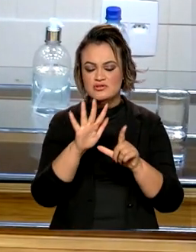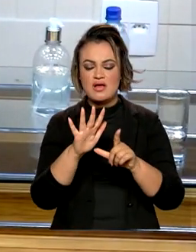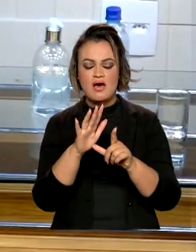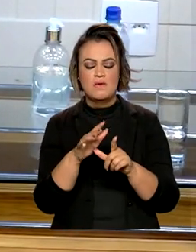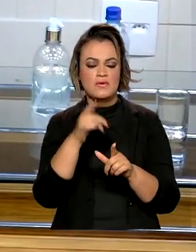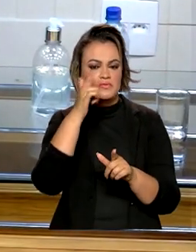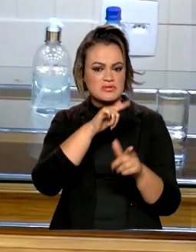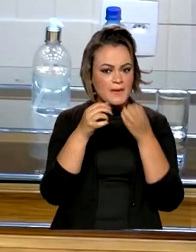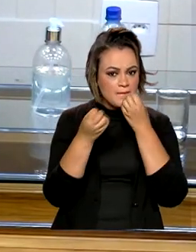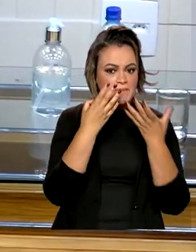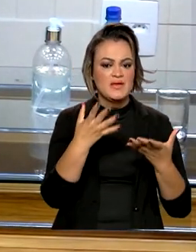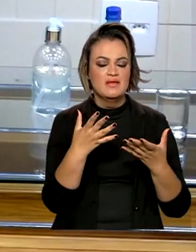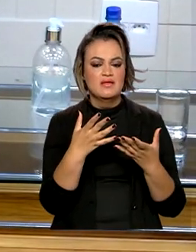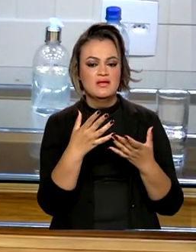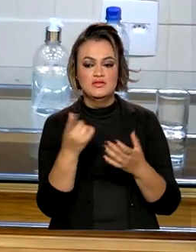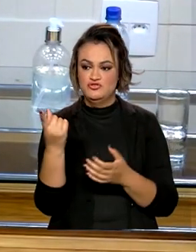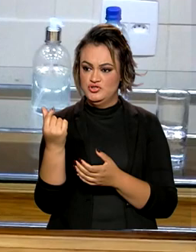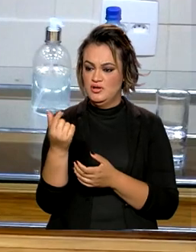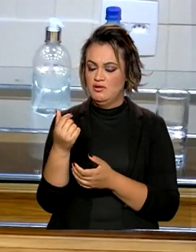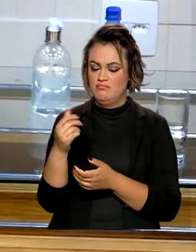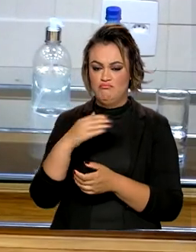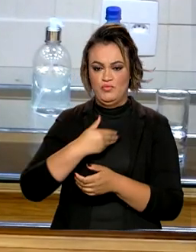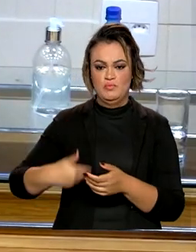com mais eficiência no uso do recurso público.